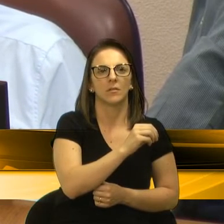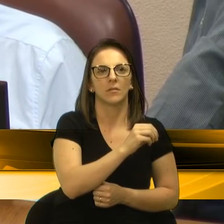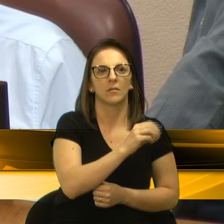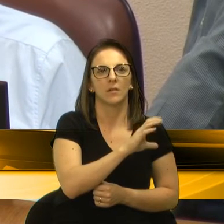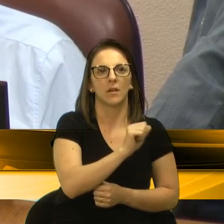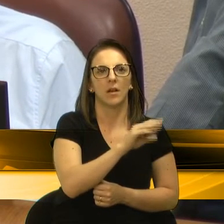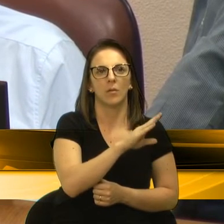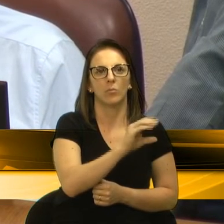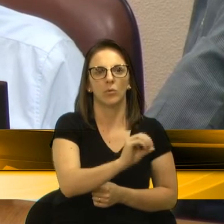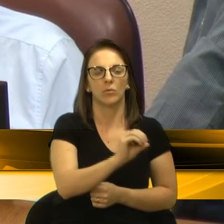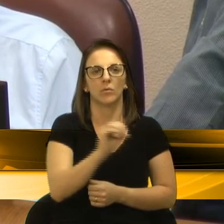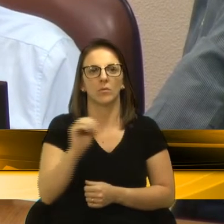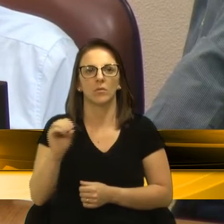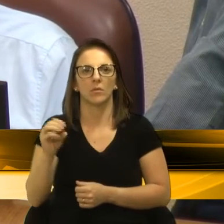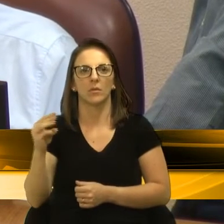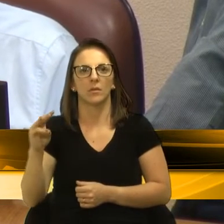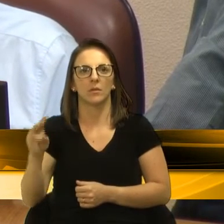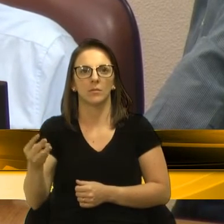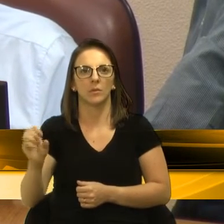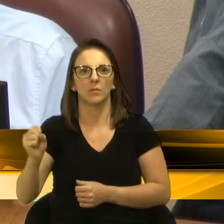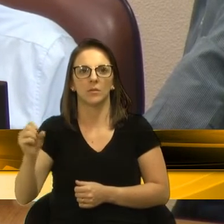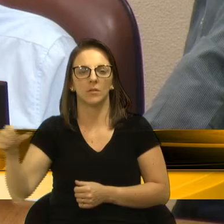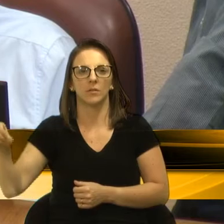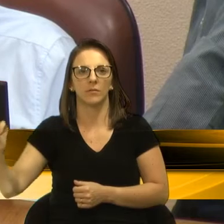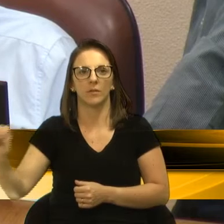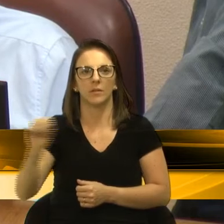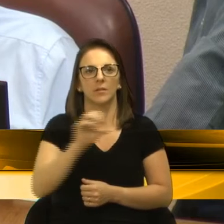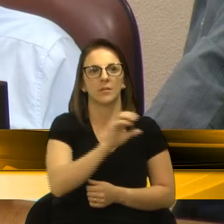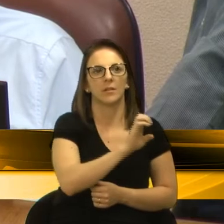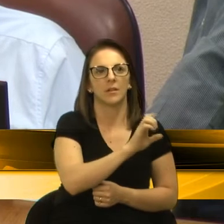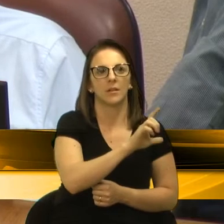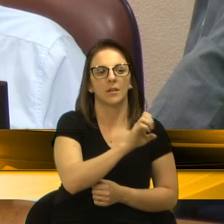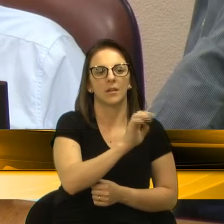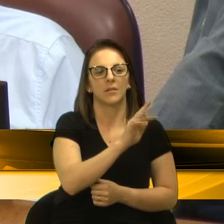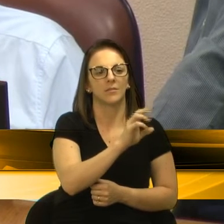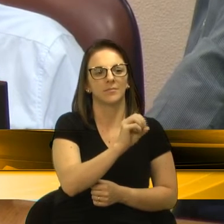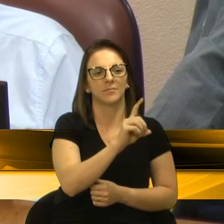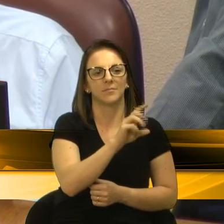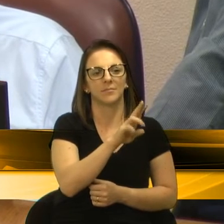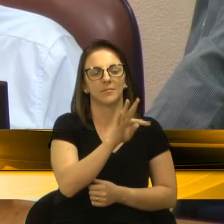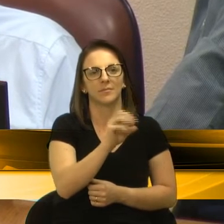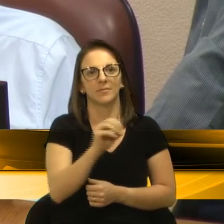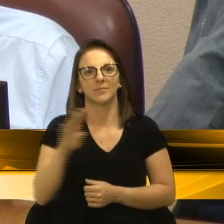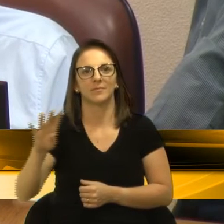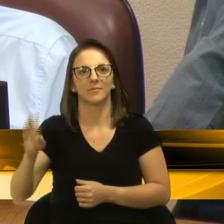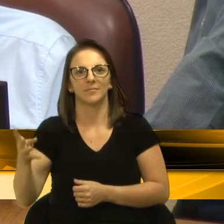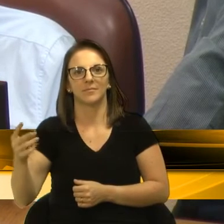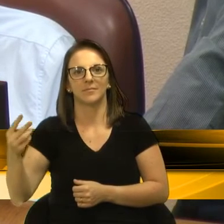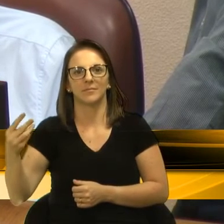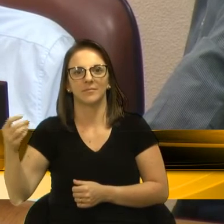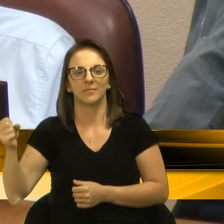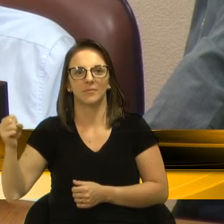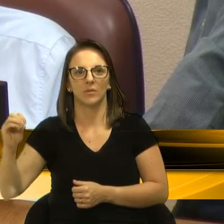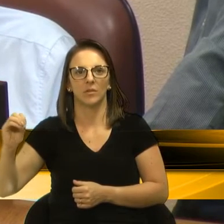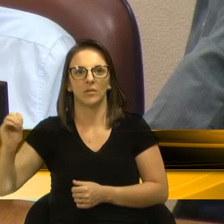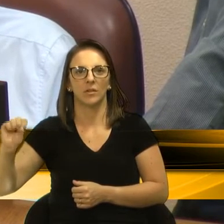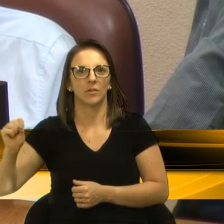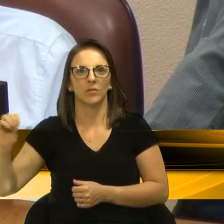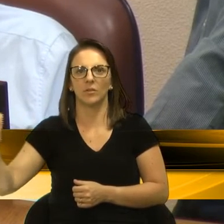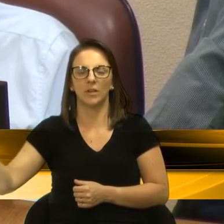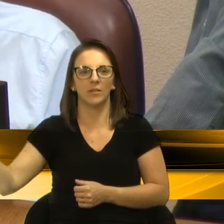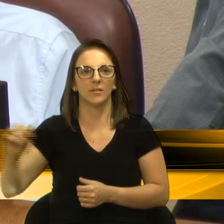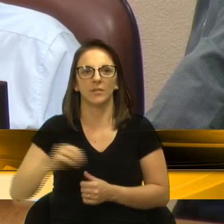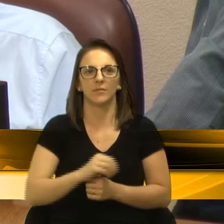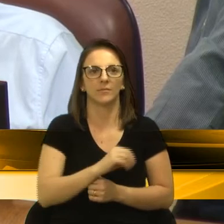cabo UTP 3.290, eletroduto plástico 4.900, hacker organizador 526,82,